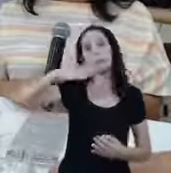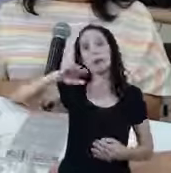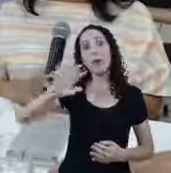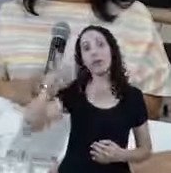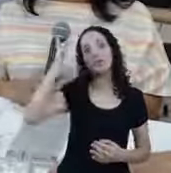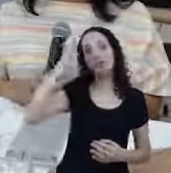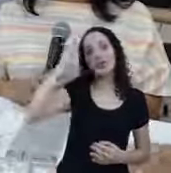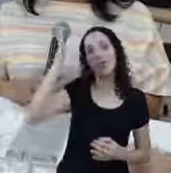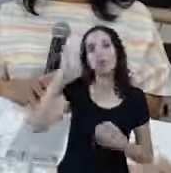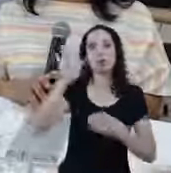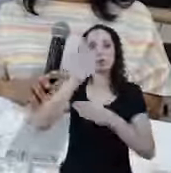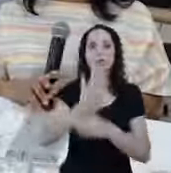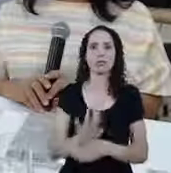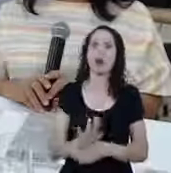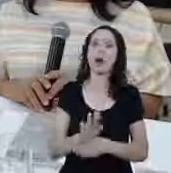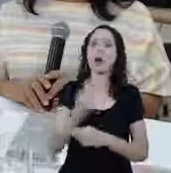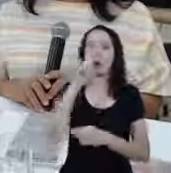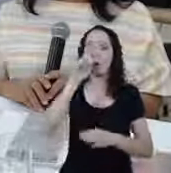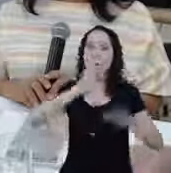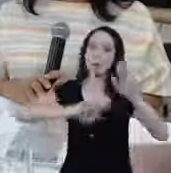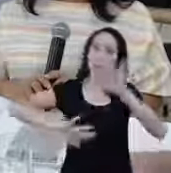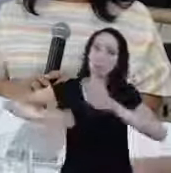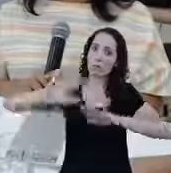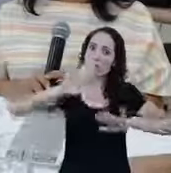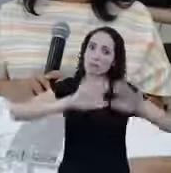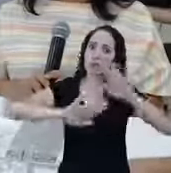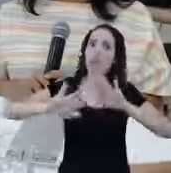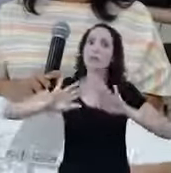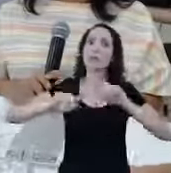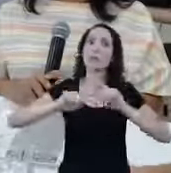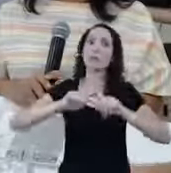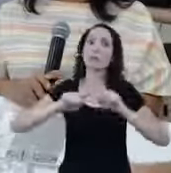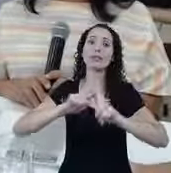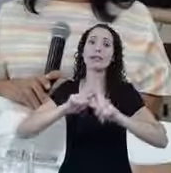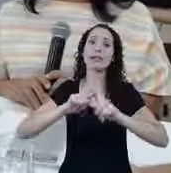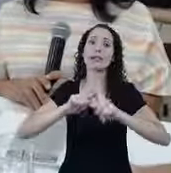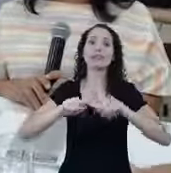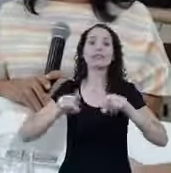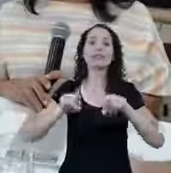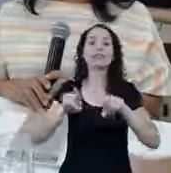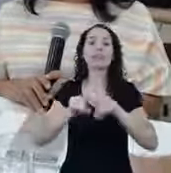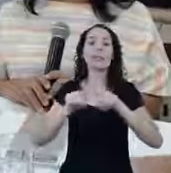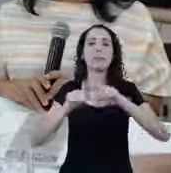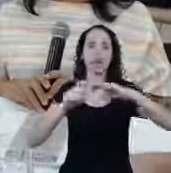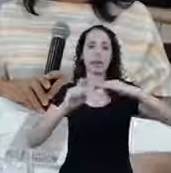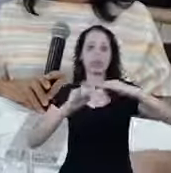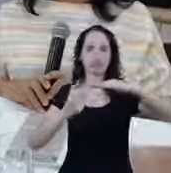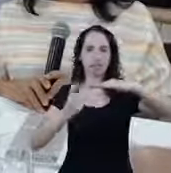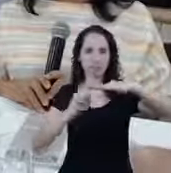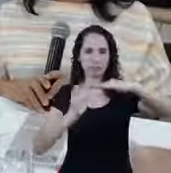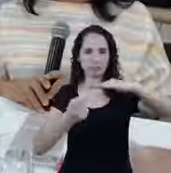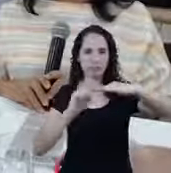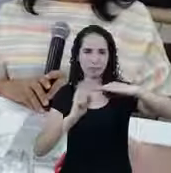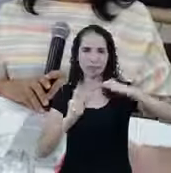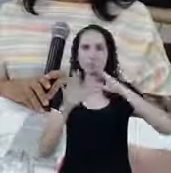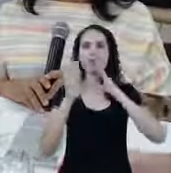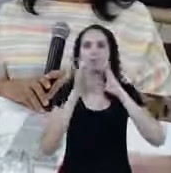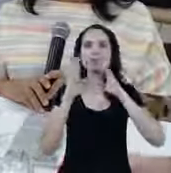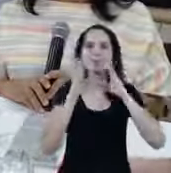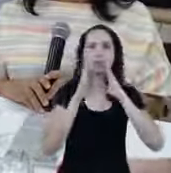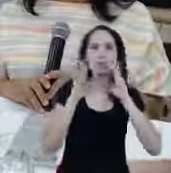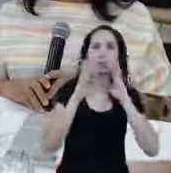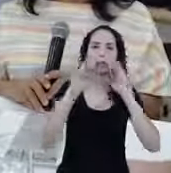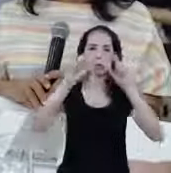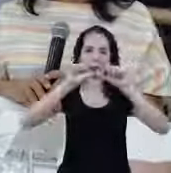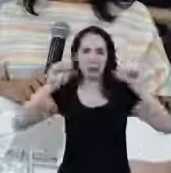facilidades Também é preciso tomar cuidado com as fake news, mensagens que são disparadas em Facebook, com links